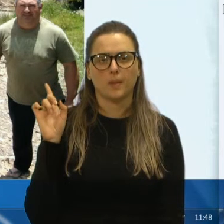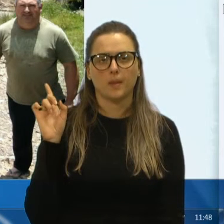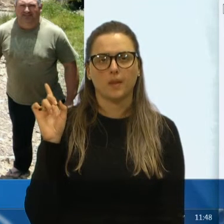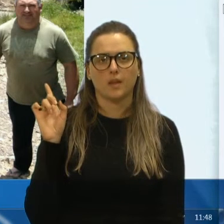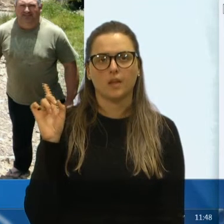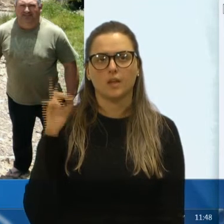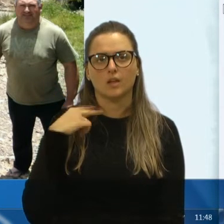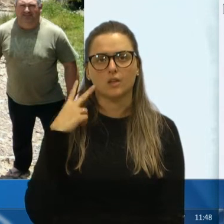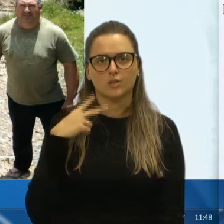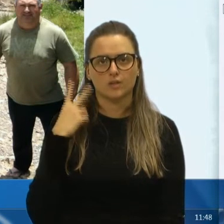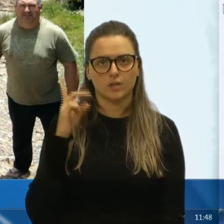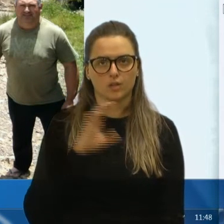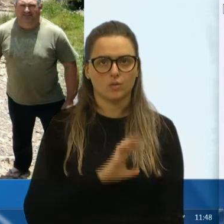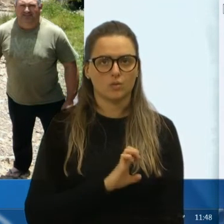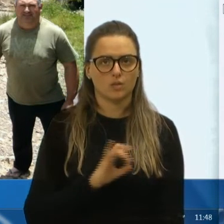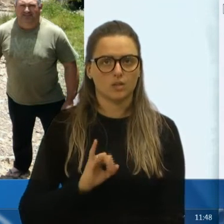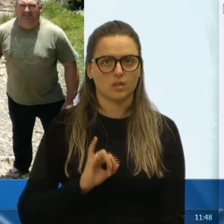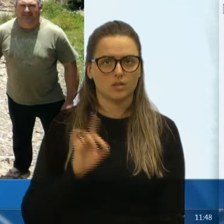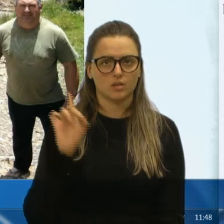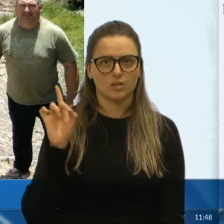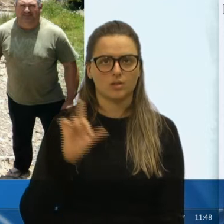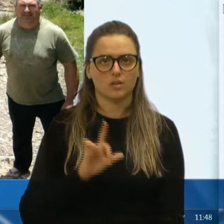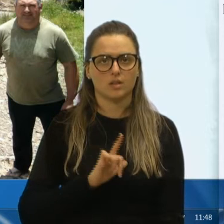vereador Edicá-los. A gente teve